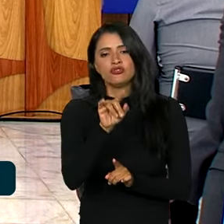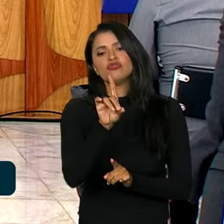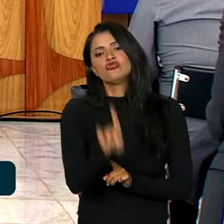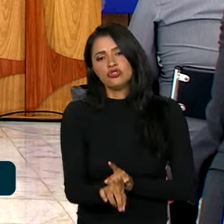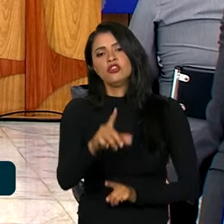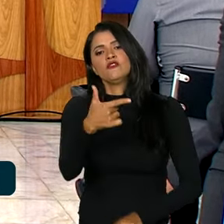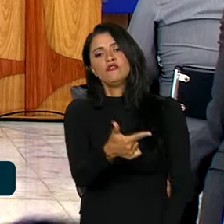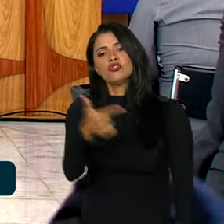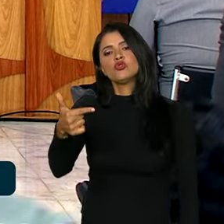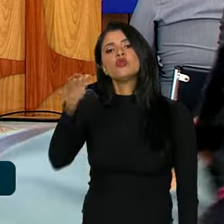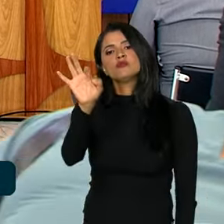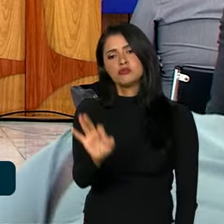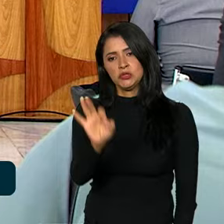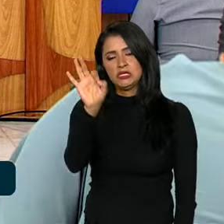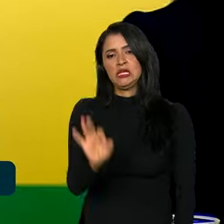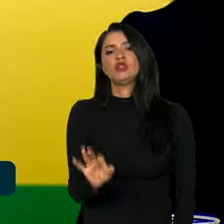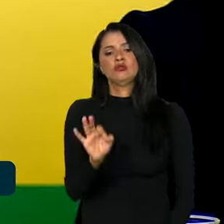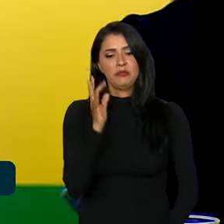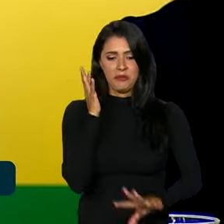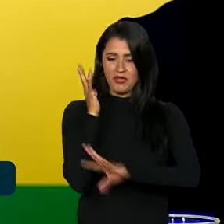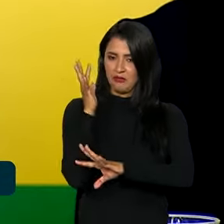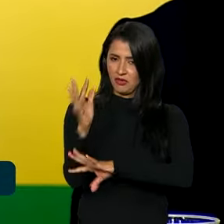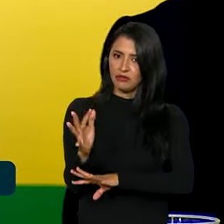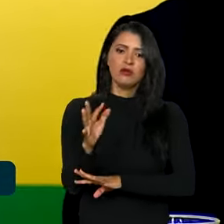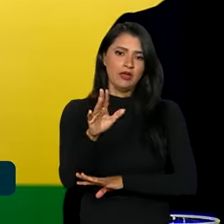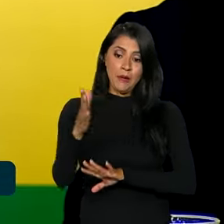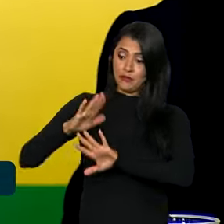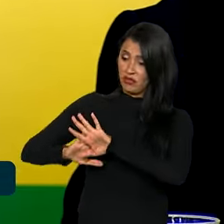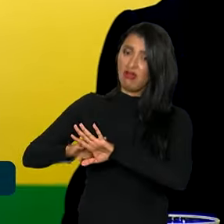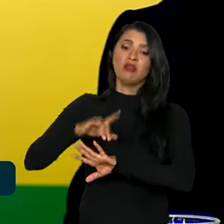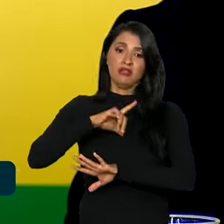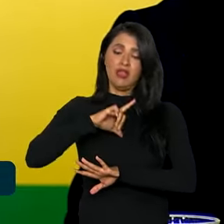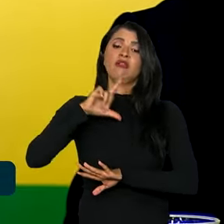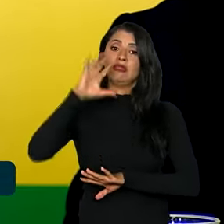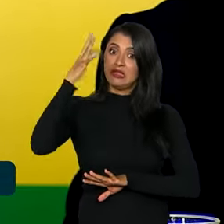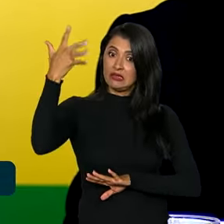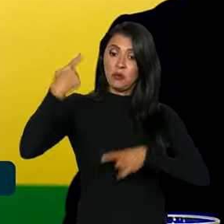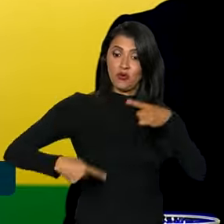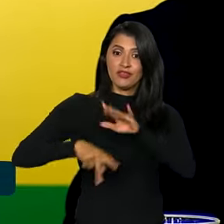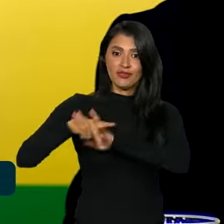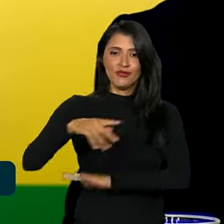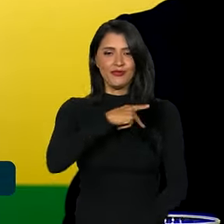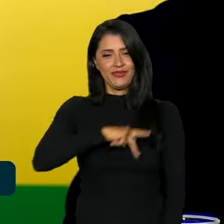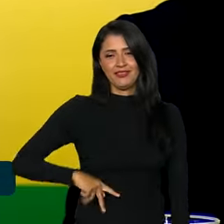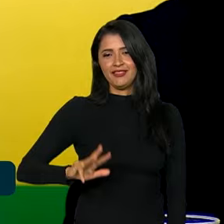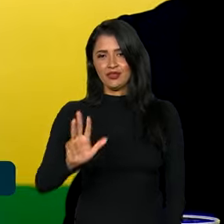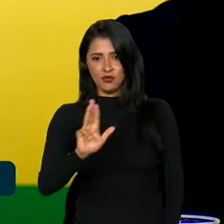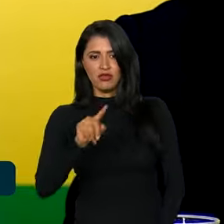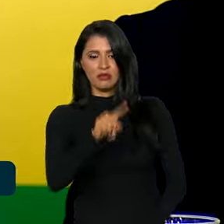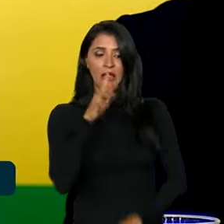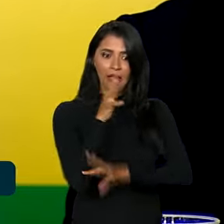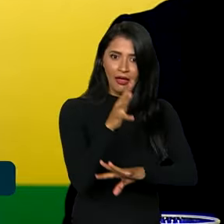22% do desmatamento. Por trás disso tem a decisão política do presidente Lula, desmatamento zero.